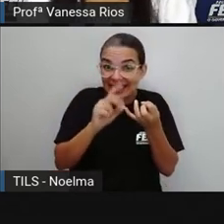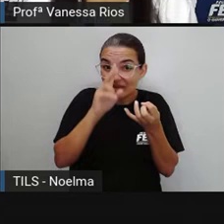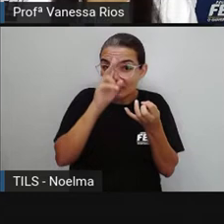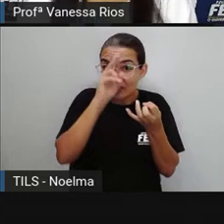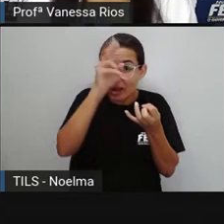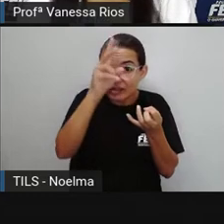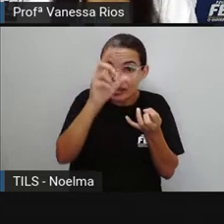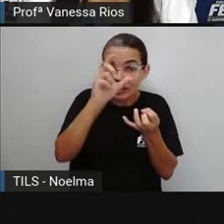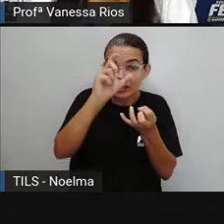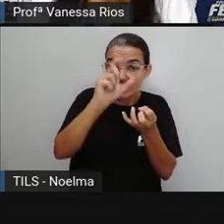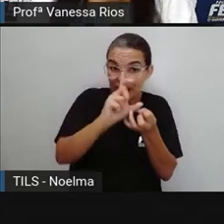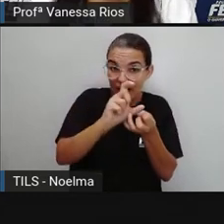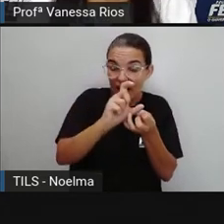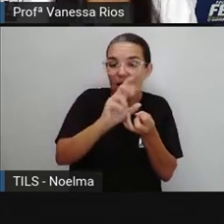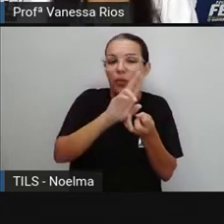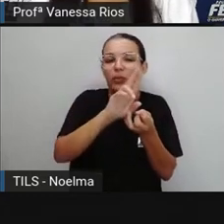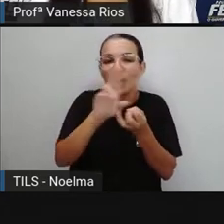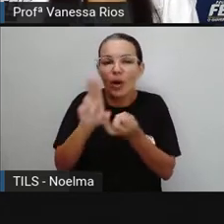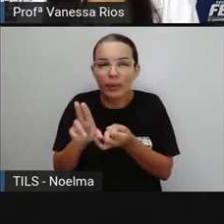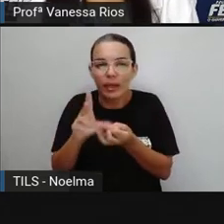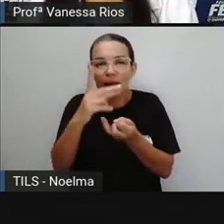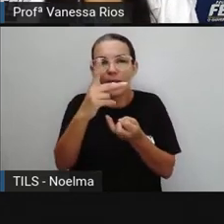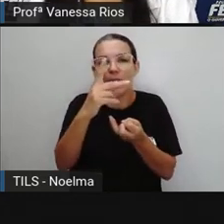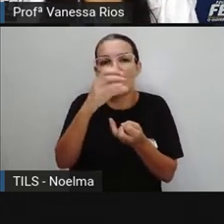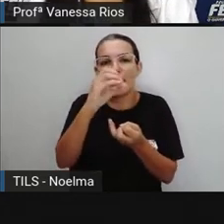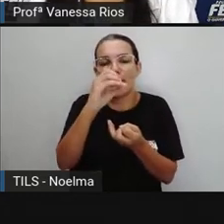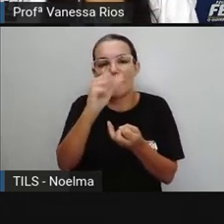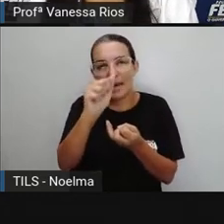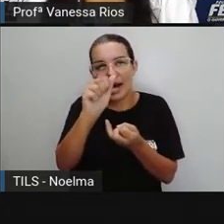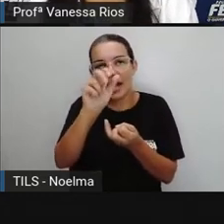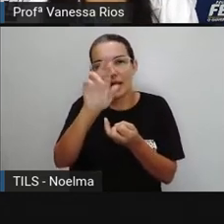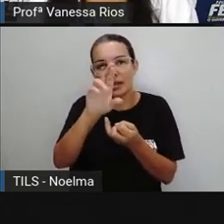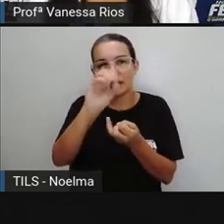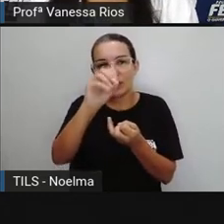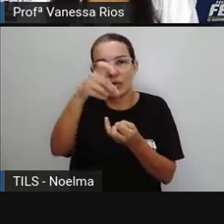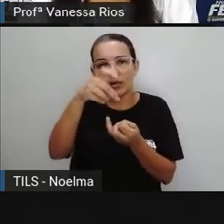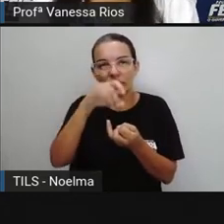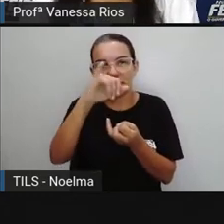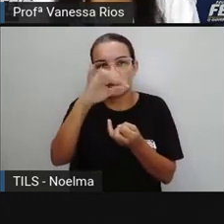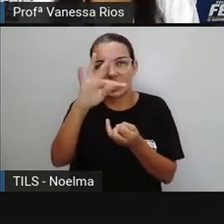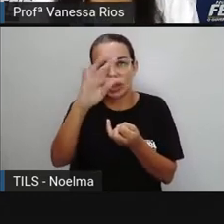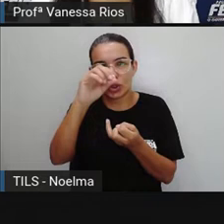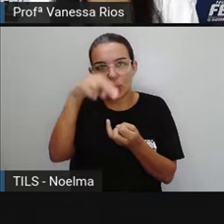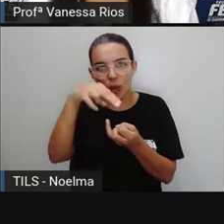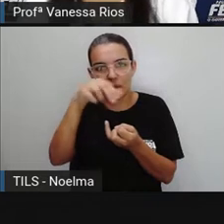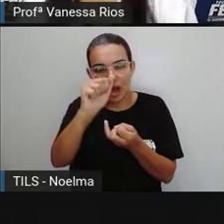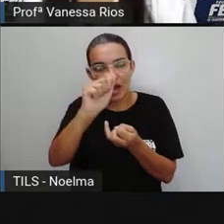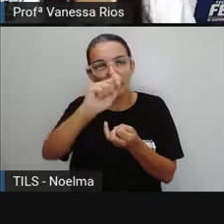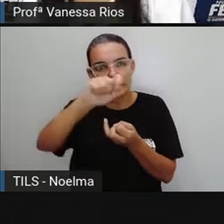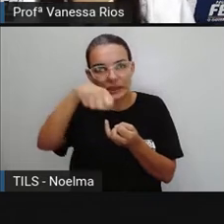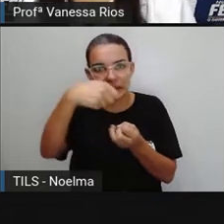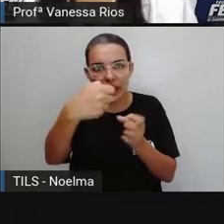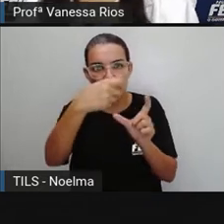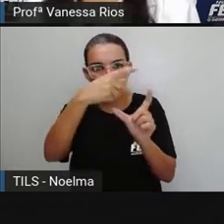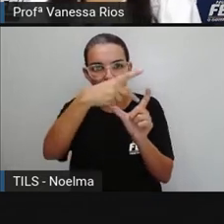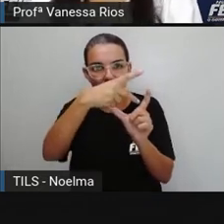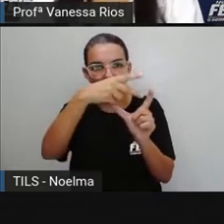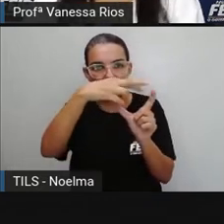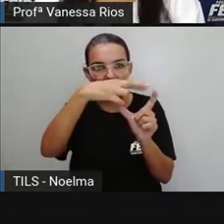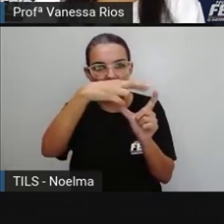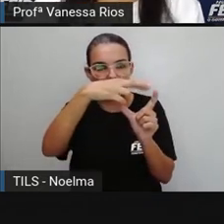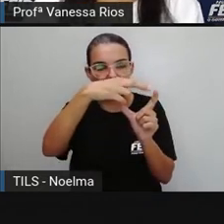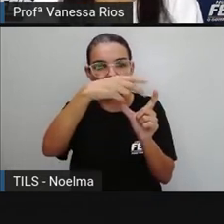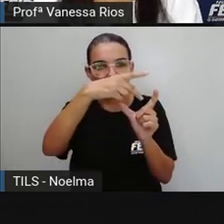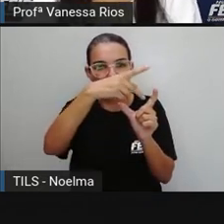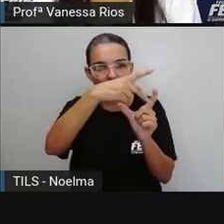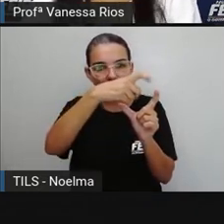que também estão acentuadas, está justamente na penúltima sílaba. Então a gente observa aí de trás para